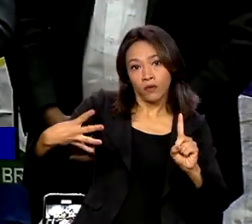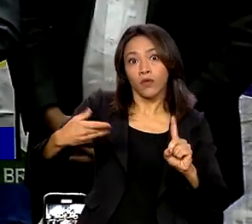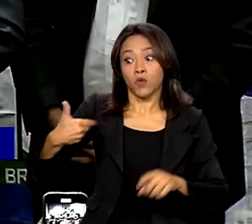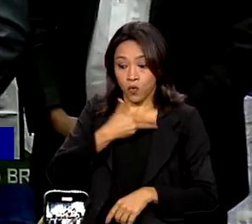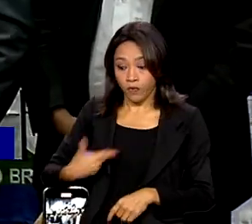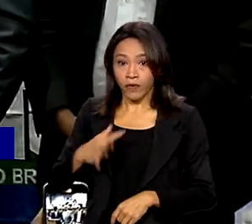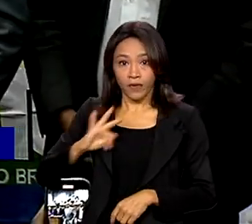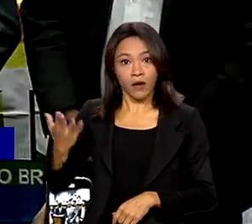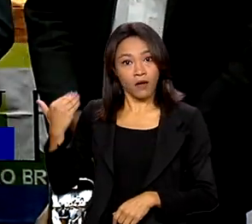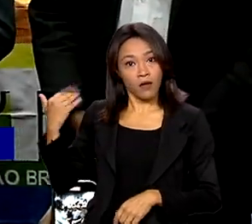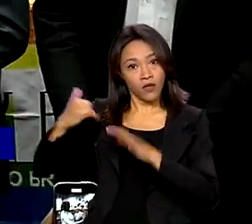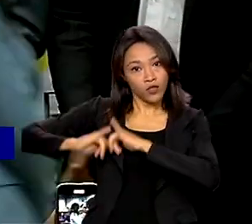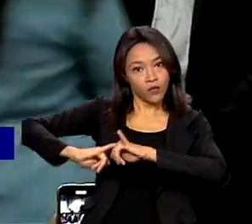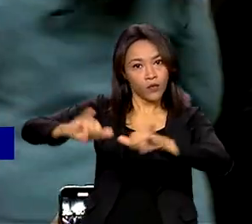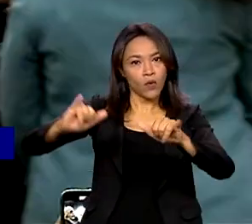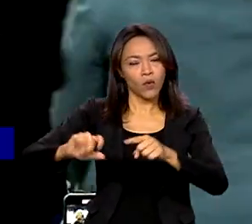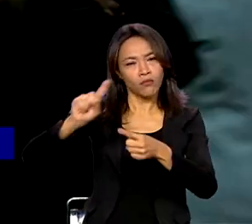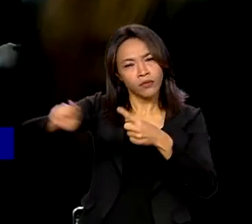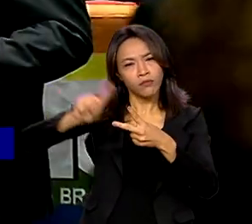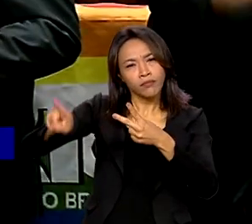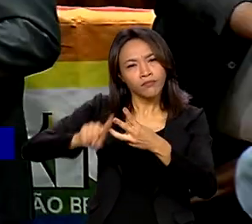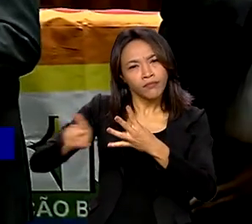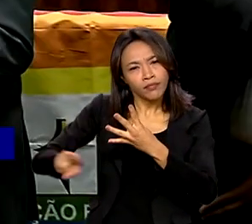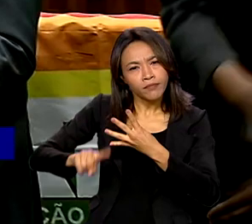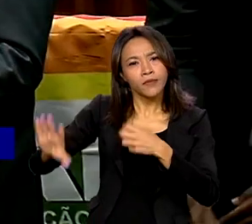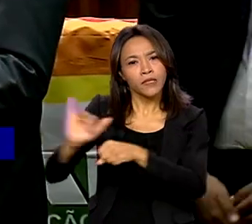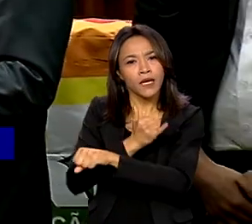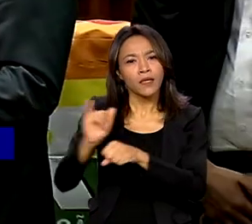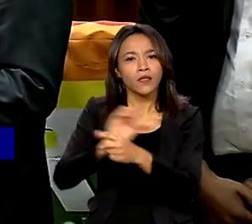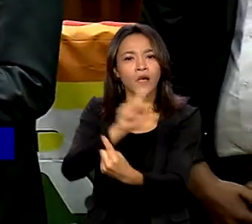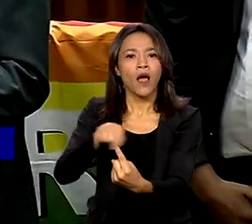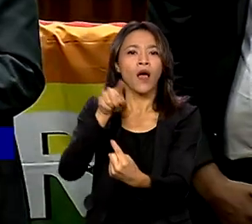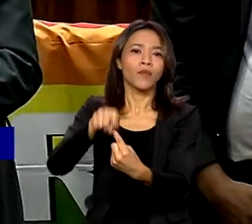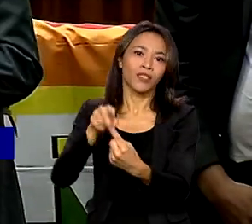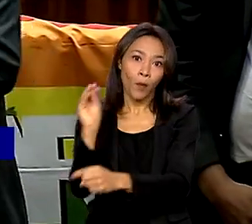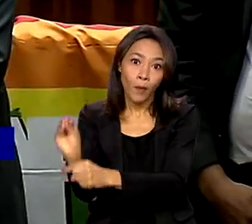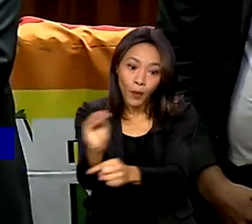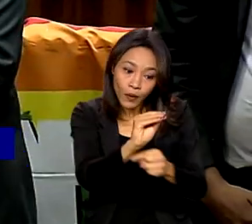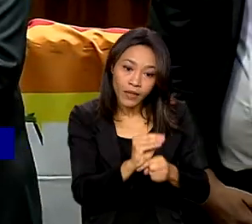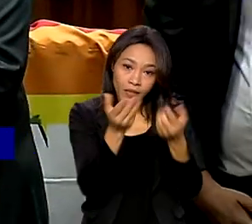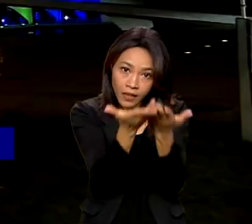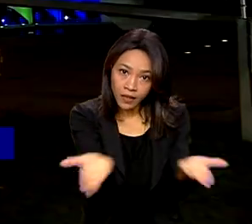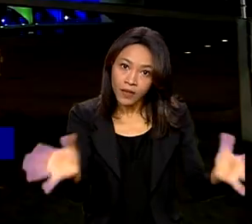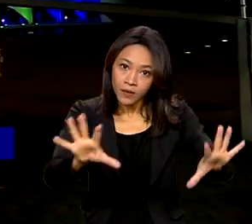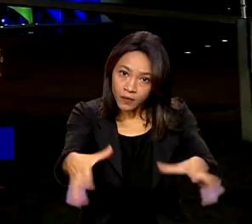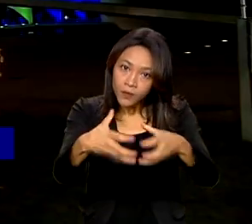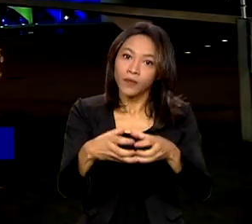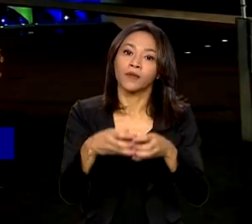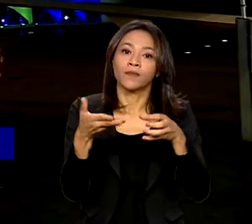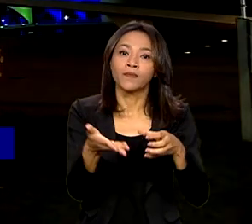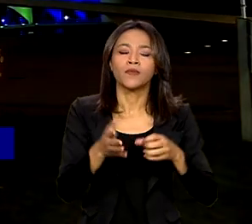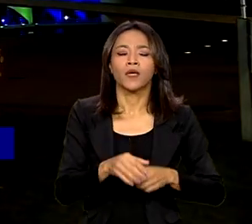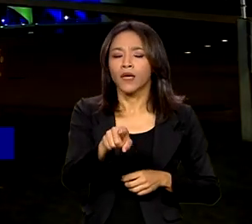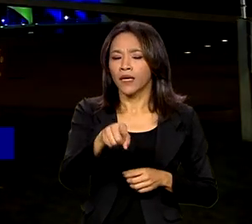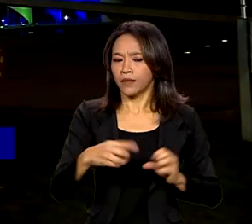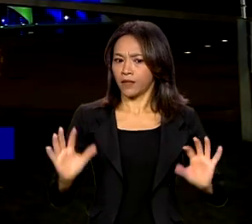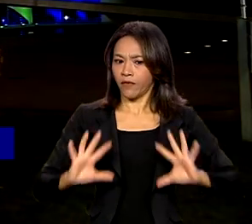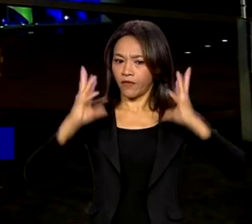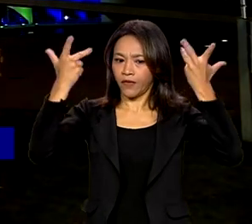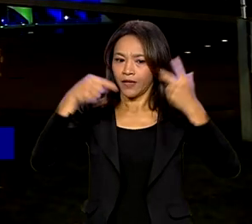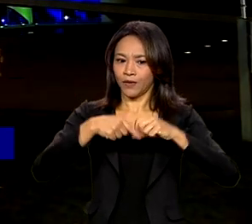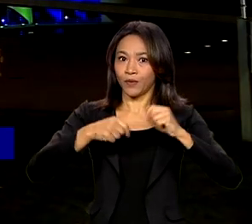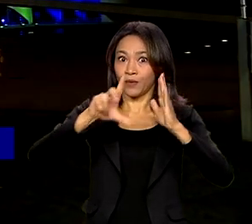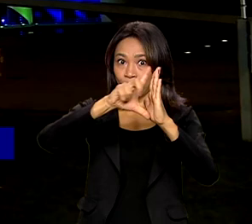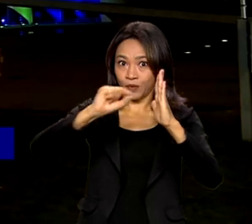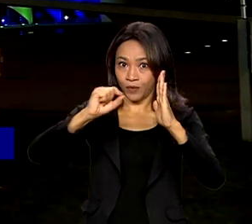federal lançou uma série de iniciativas visando a proteção desse público. Como parte do evento, o Palácio do